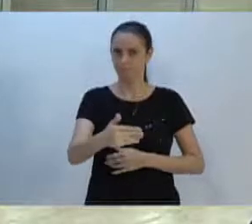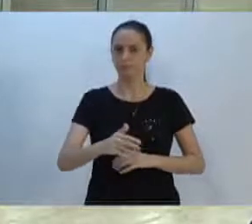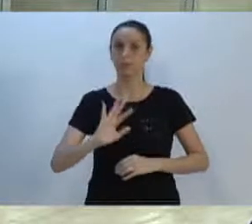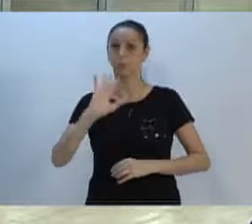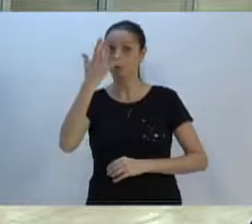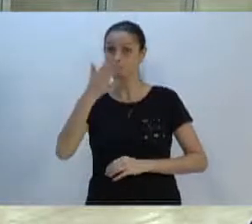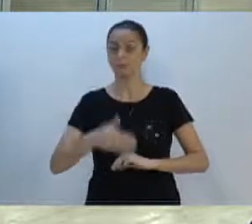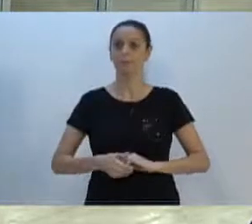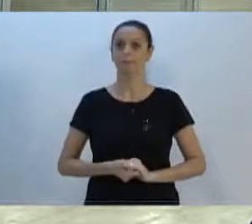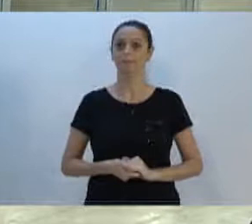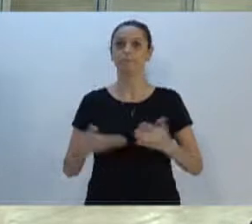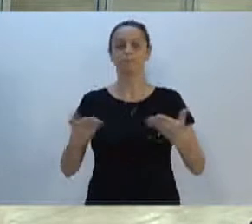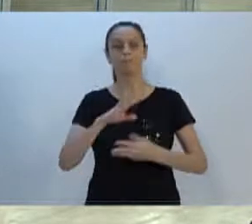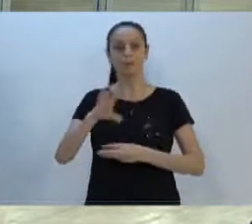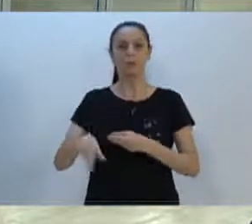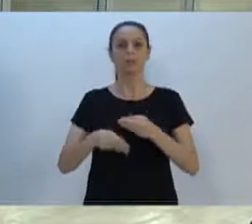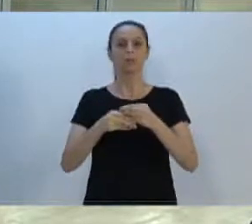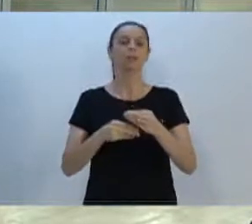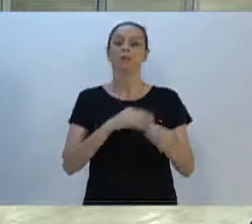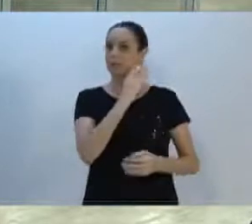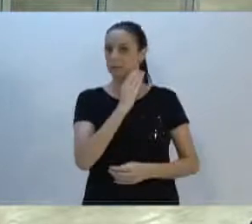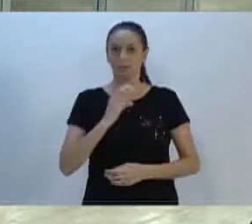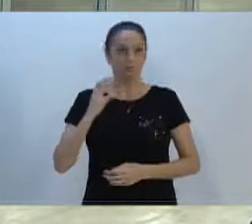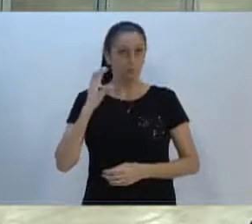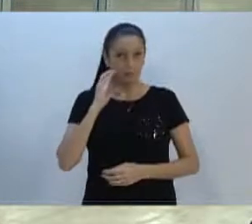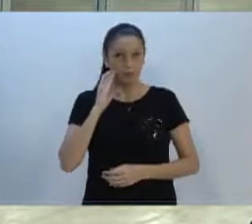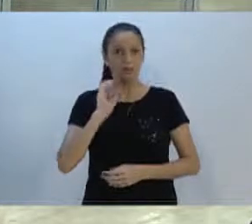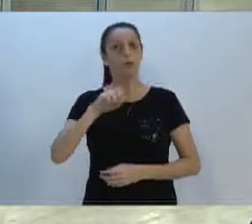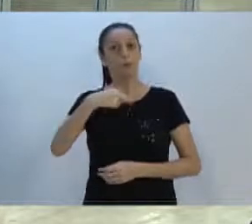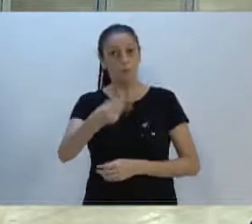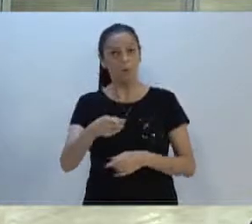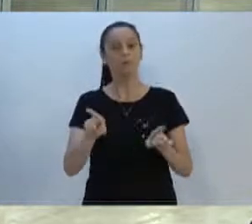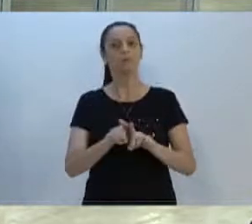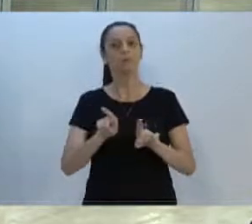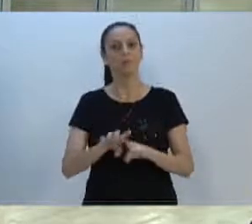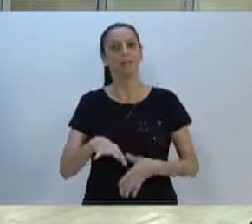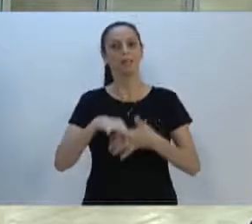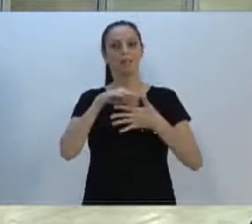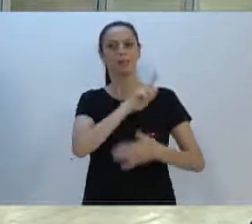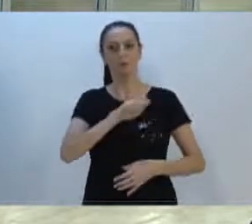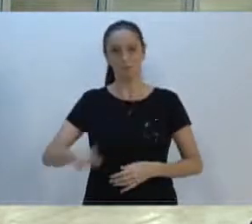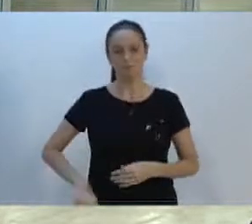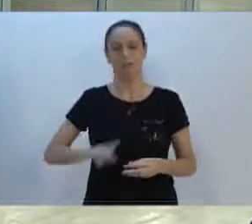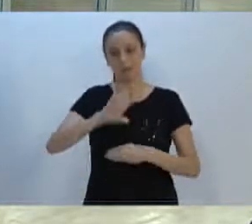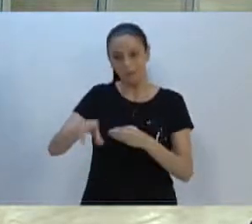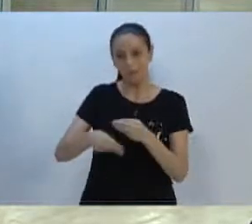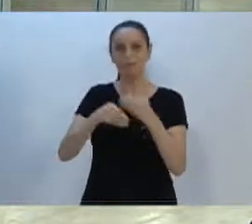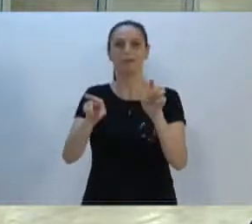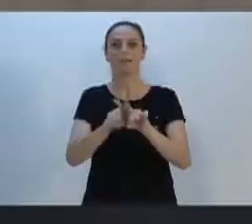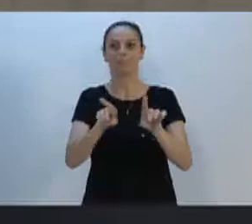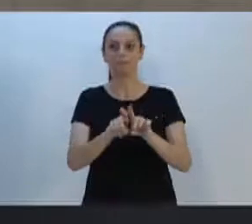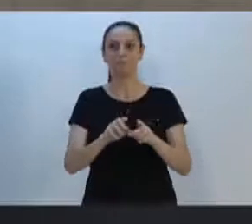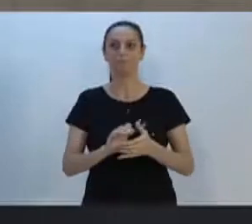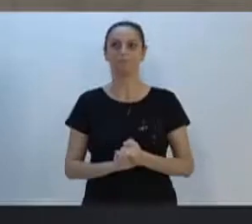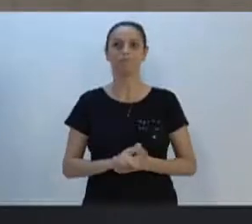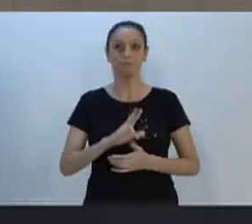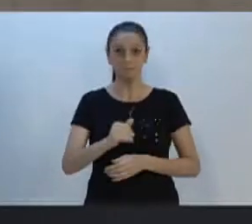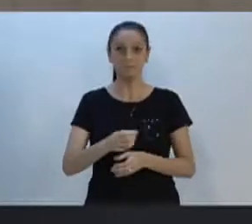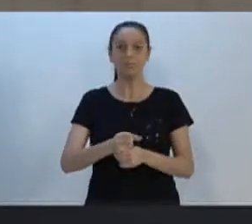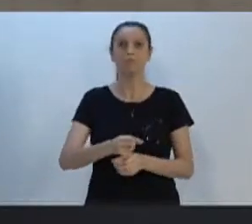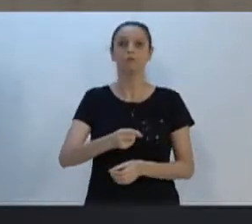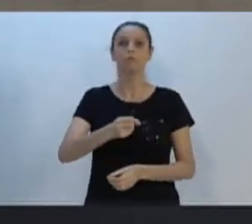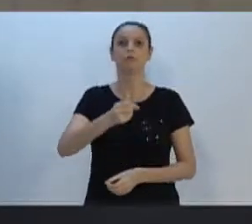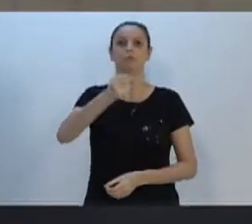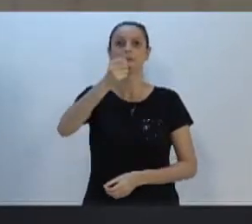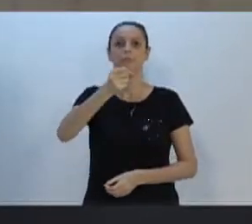A parte do vereador César Sim, também ainda autorizado, o vereador líder do governo, Alexandre Matias. Vereador César. Eu vou subir o microfone e depois ele vai